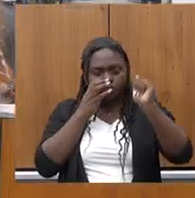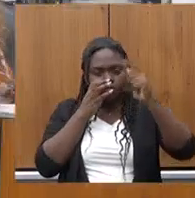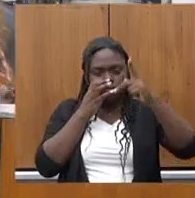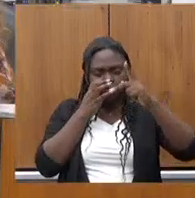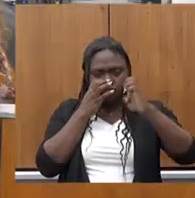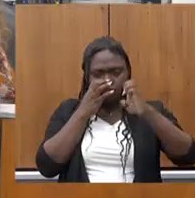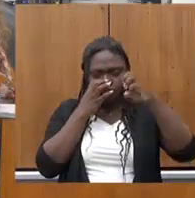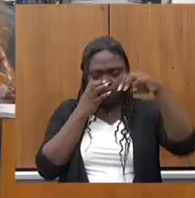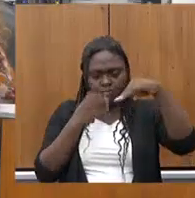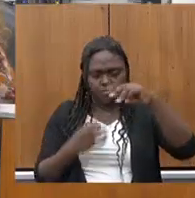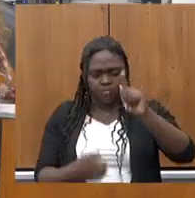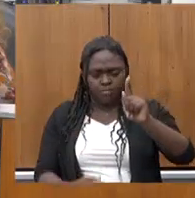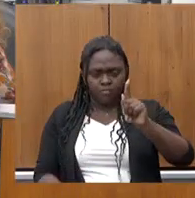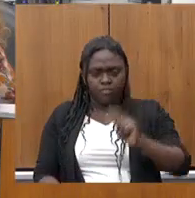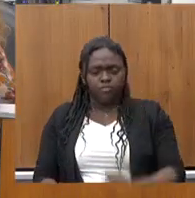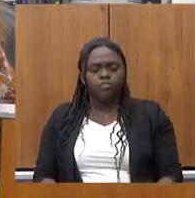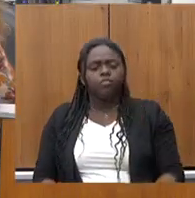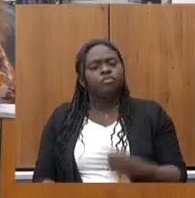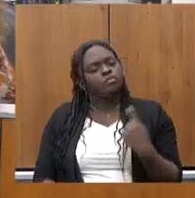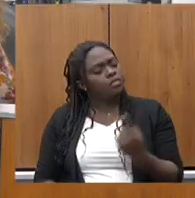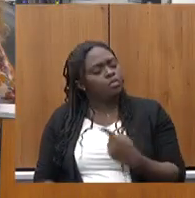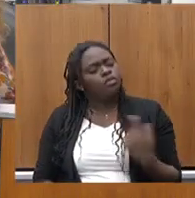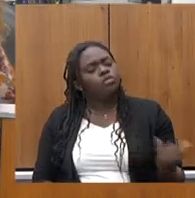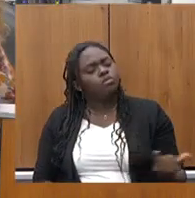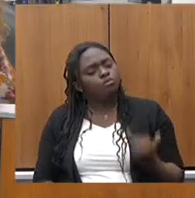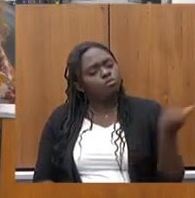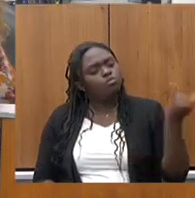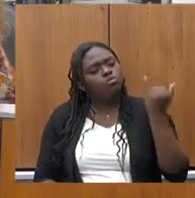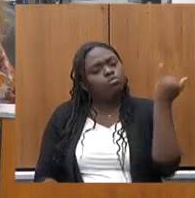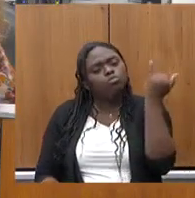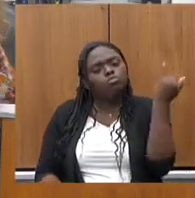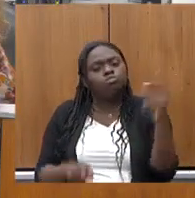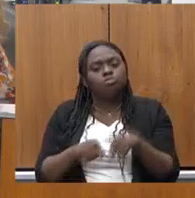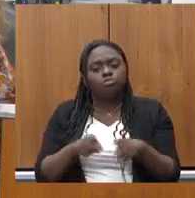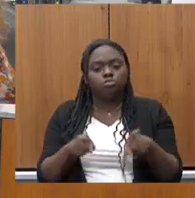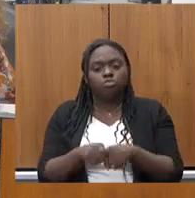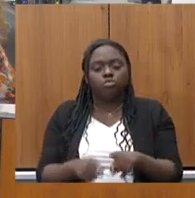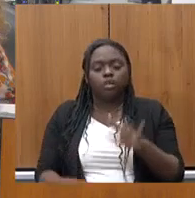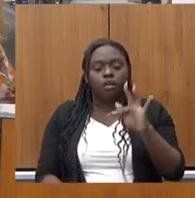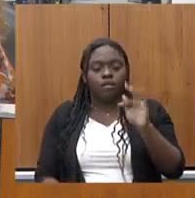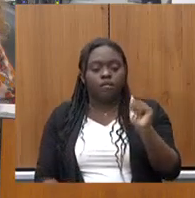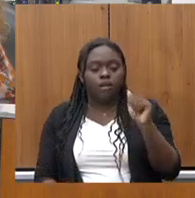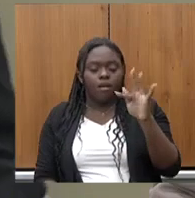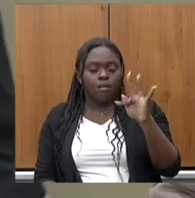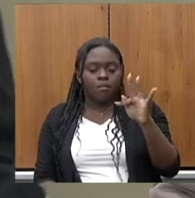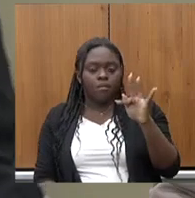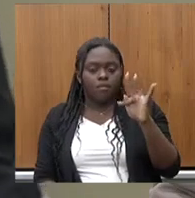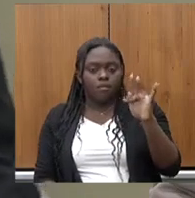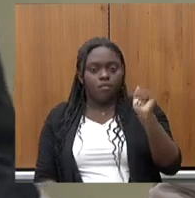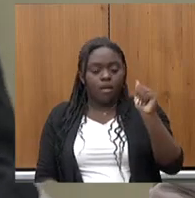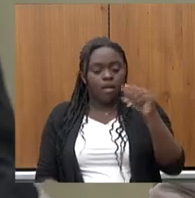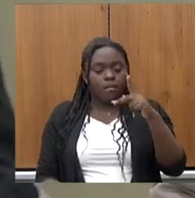motivo de muito orgulho para a gente, a FAPMIG pela primeira vez